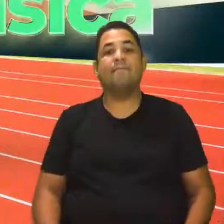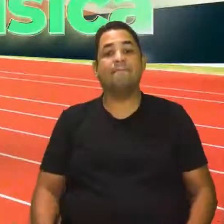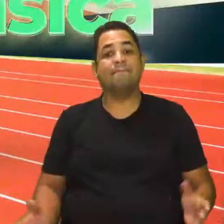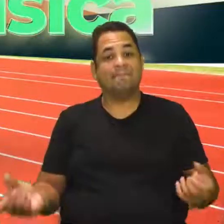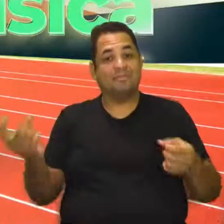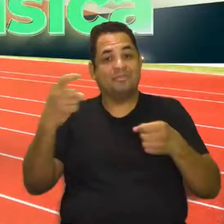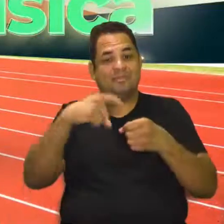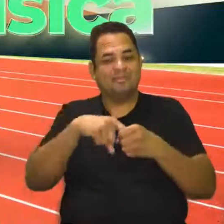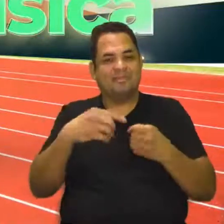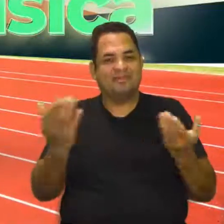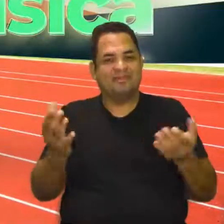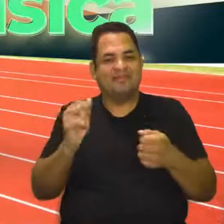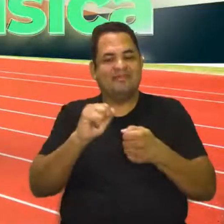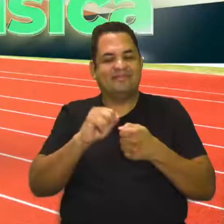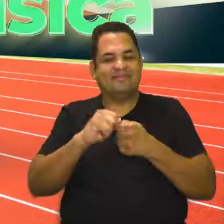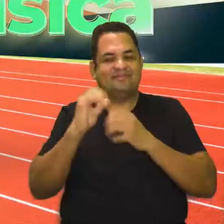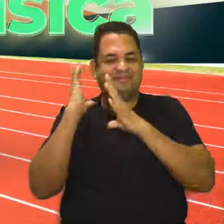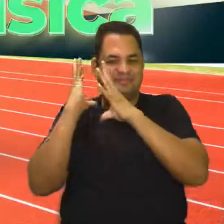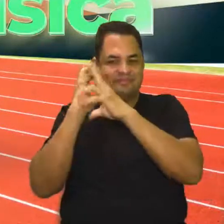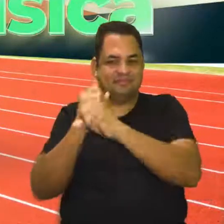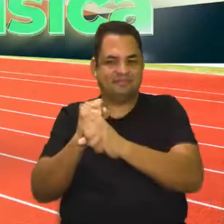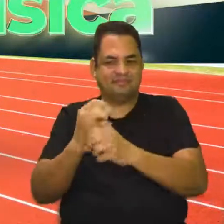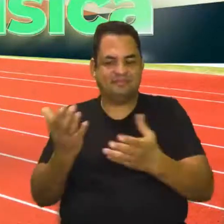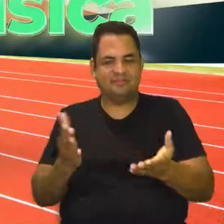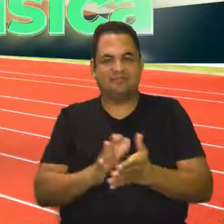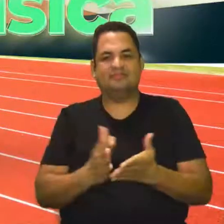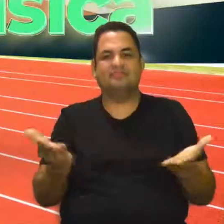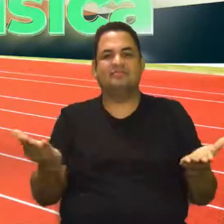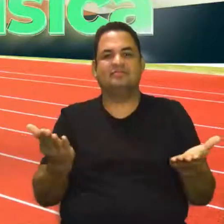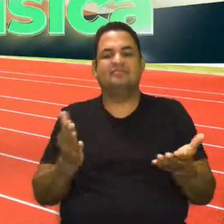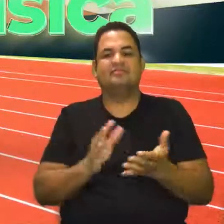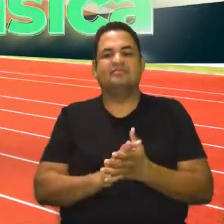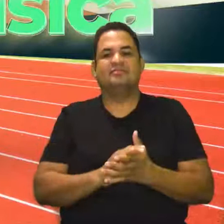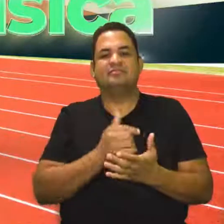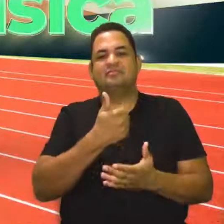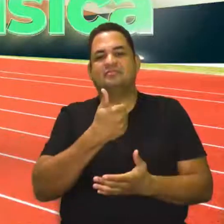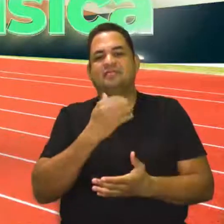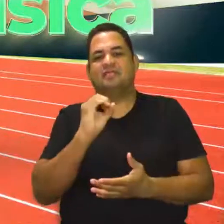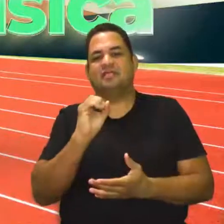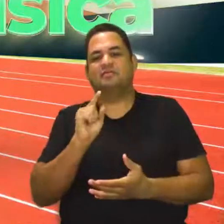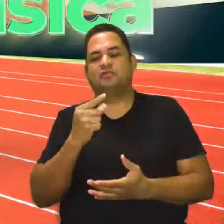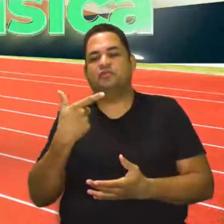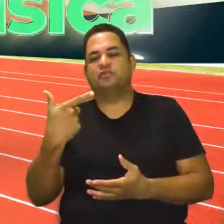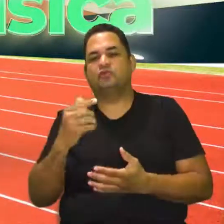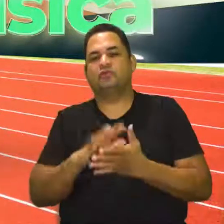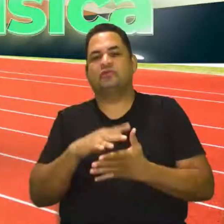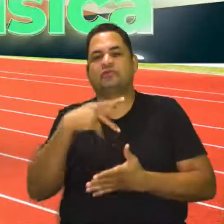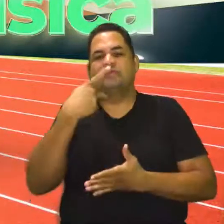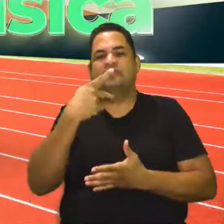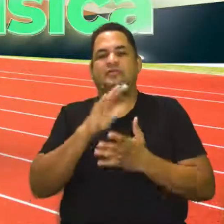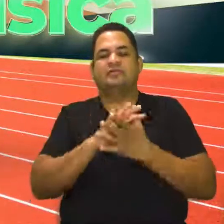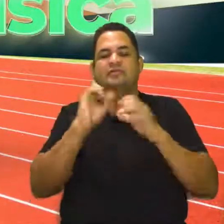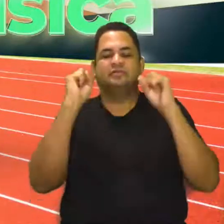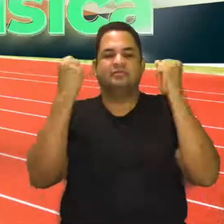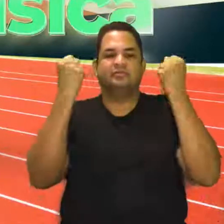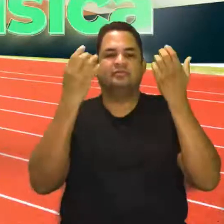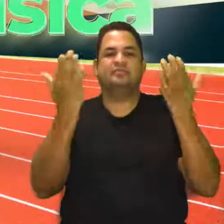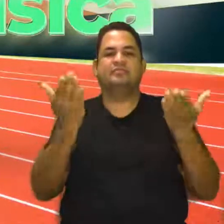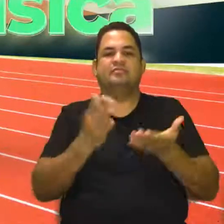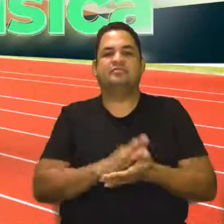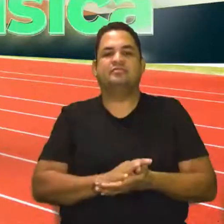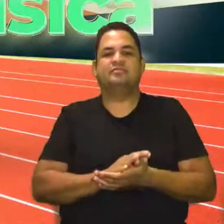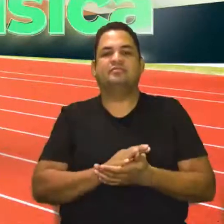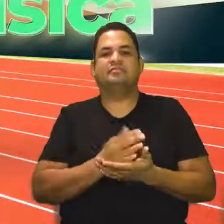E voltamos para fazer a nossa revisão, estamos aí na 10.2, falando assim sobre a atividade física